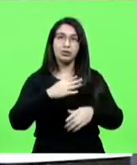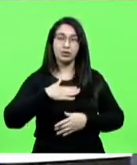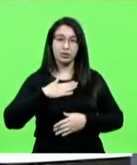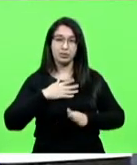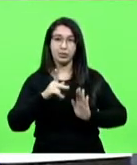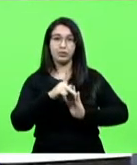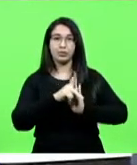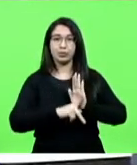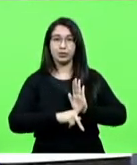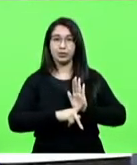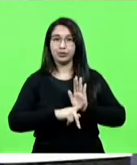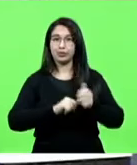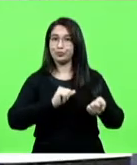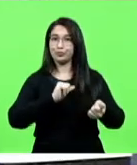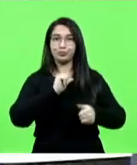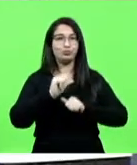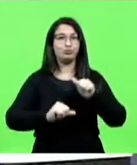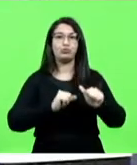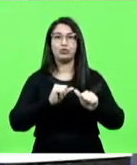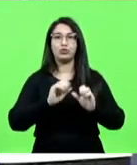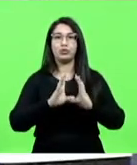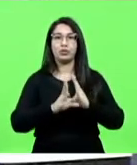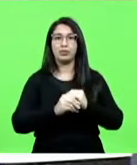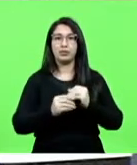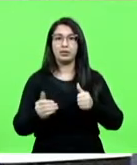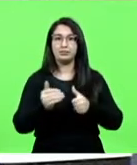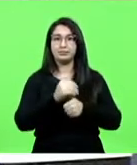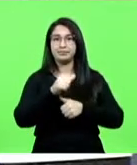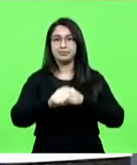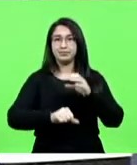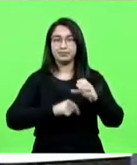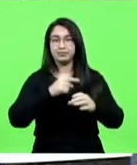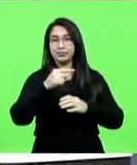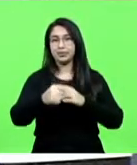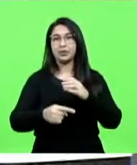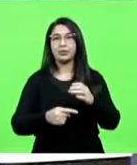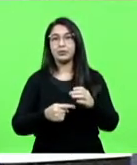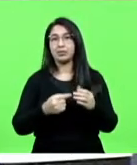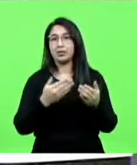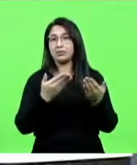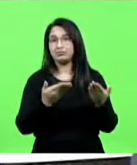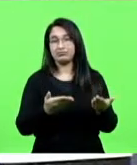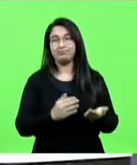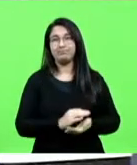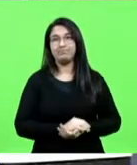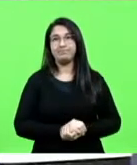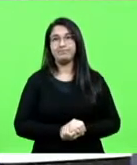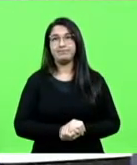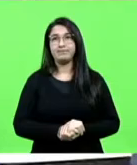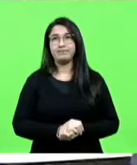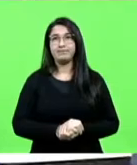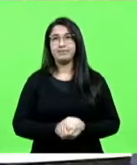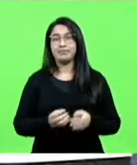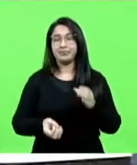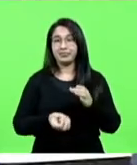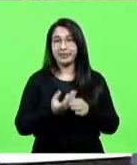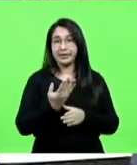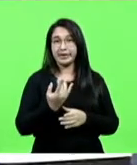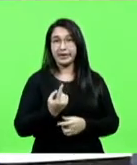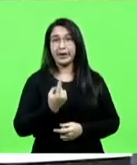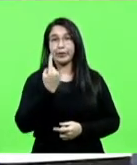ele foi invertido na emenda substitutiva global, o sentido dele existir. Criei com objetivo,